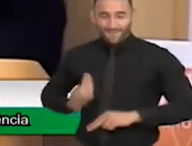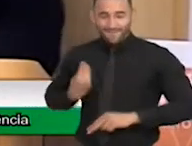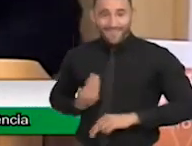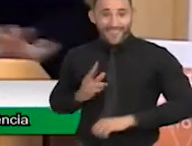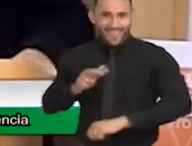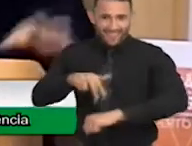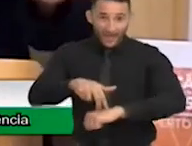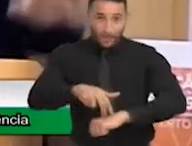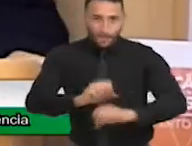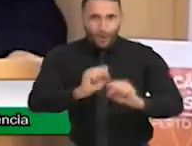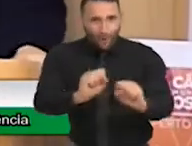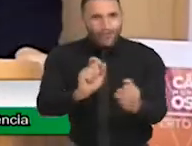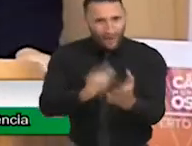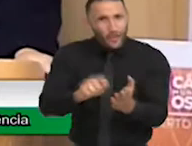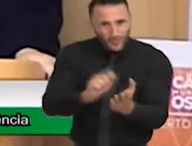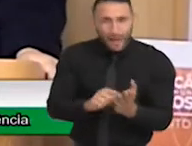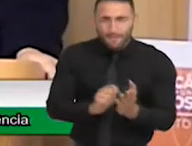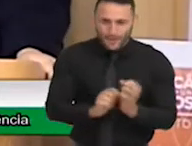vamos anotar.